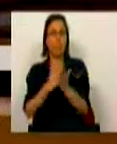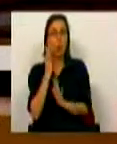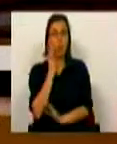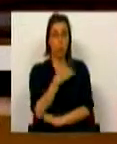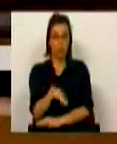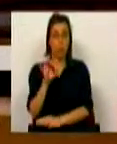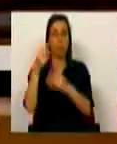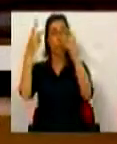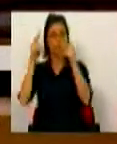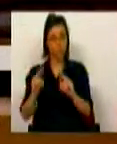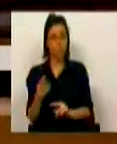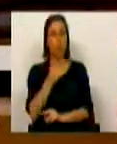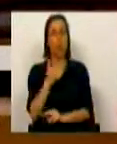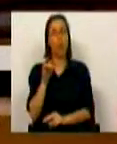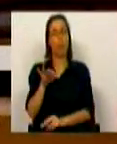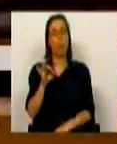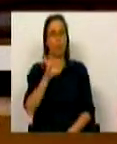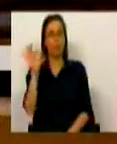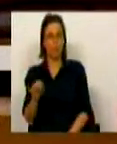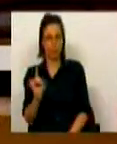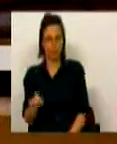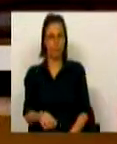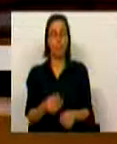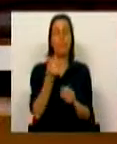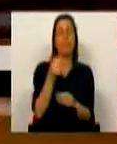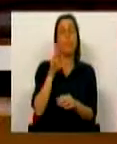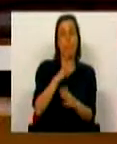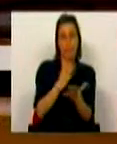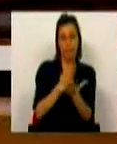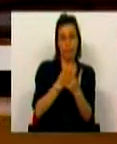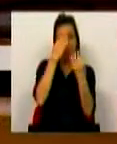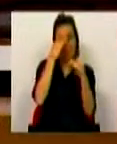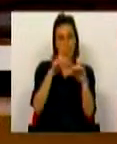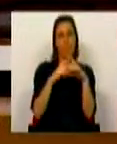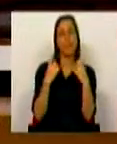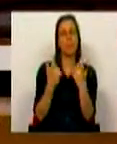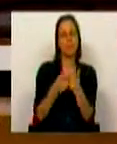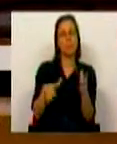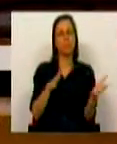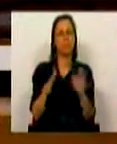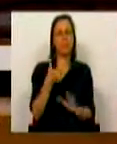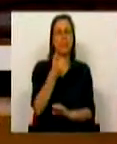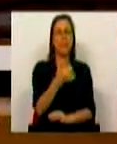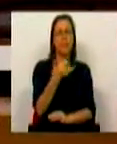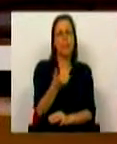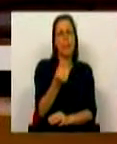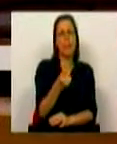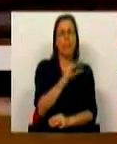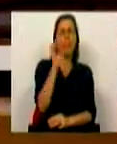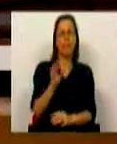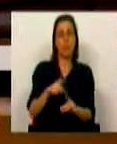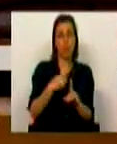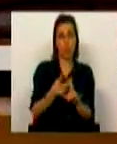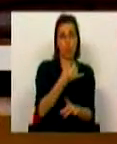2018 baixou para 11,8%. A taxa de escolaridade do ensino secundário situa-se nos 52,5% em